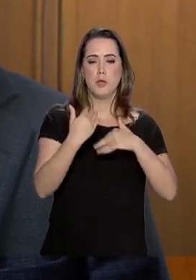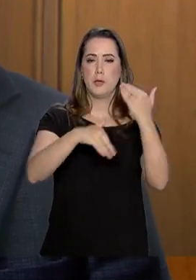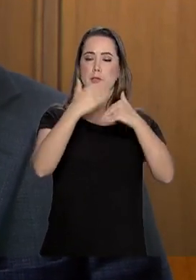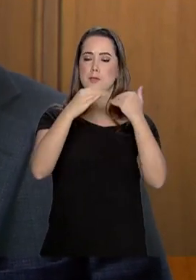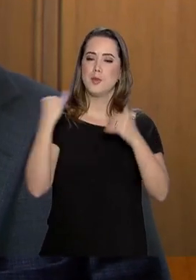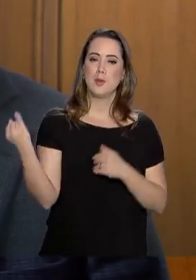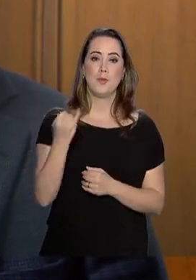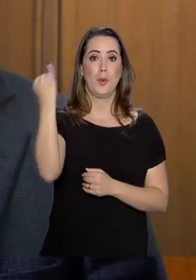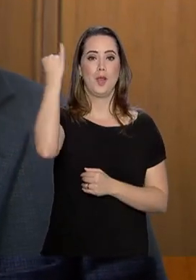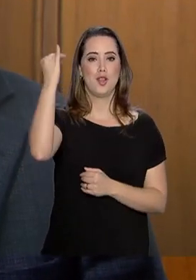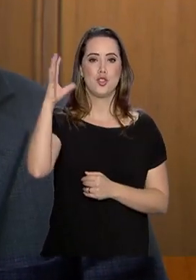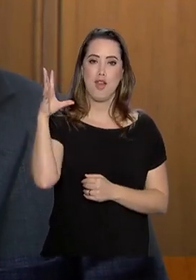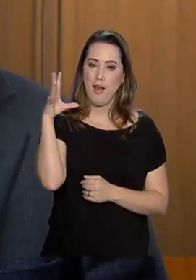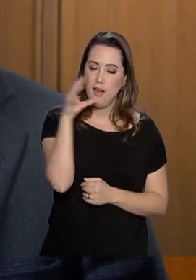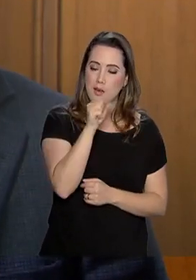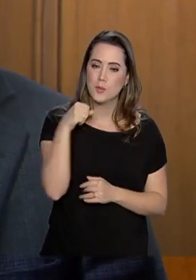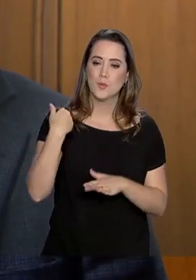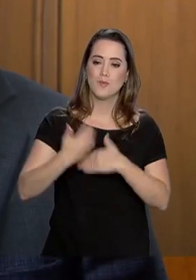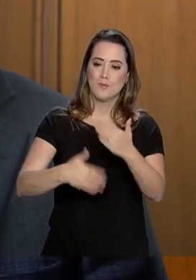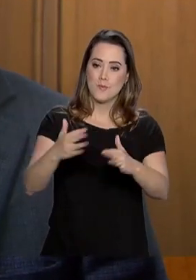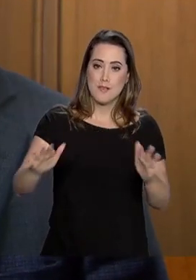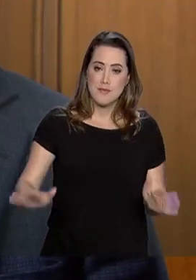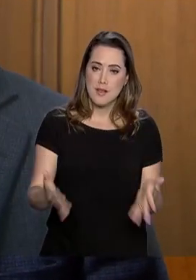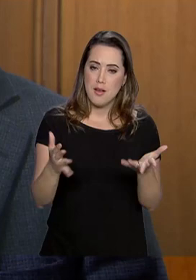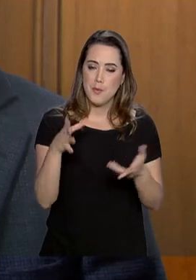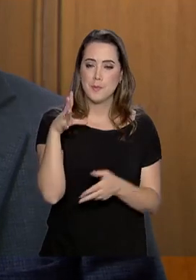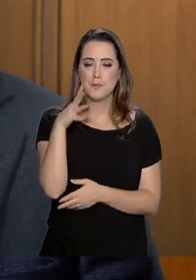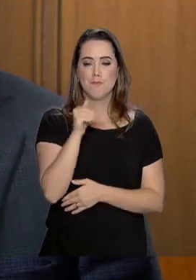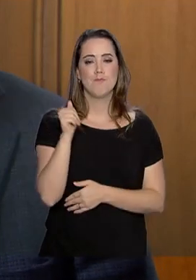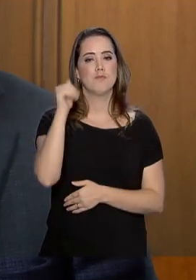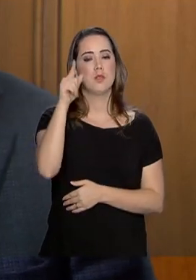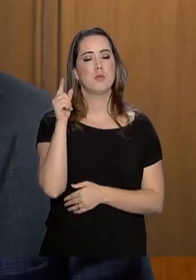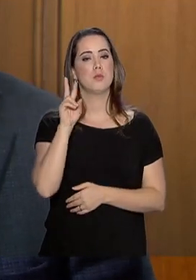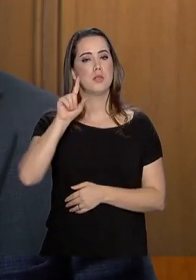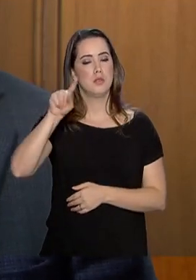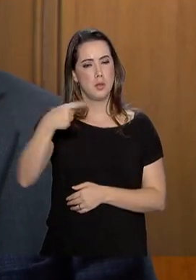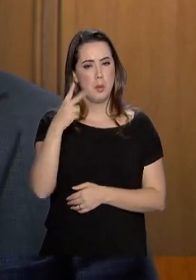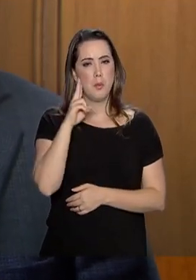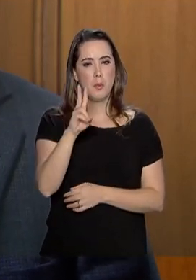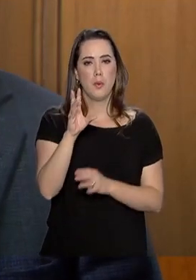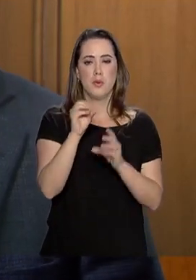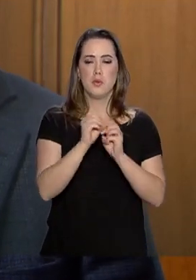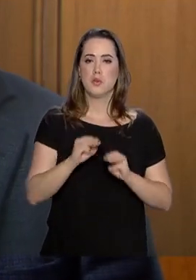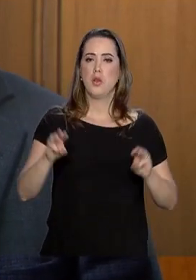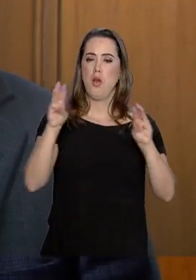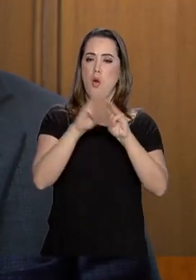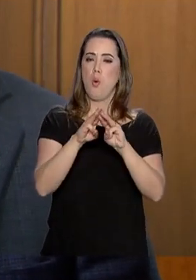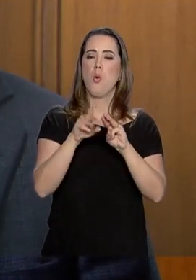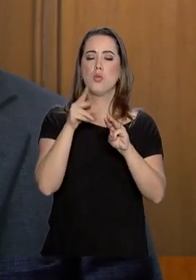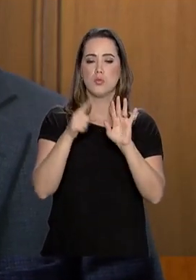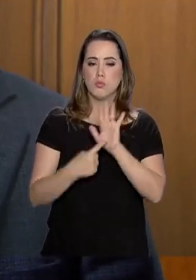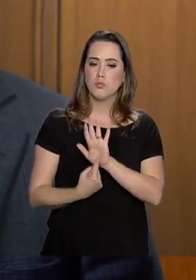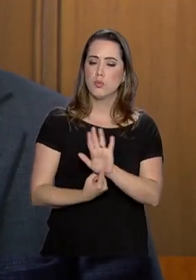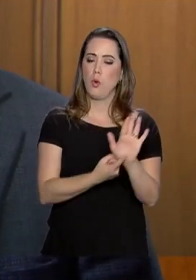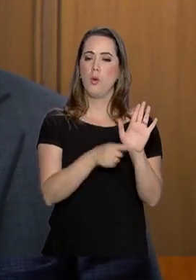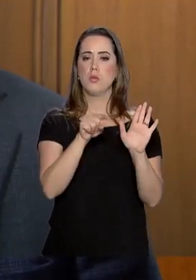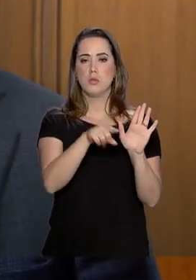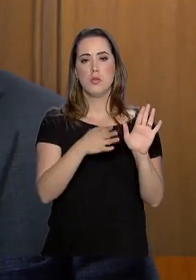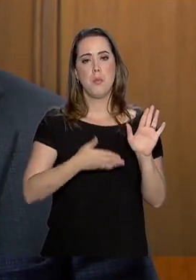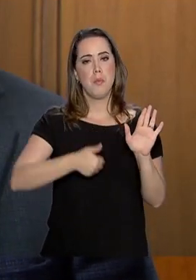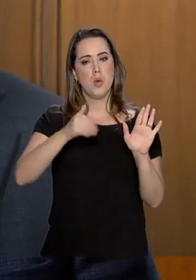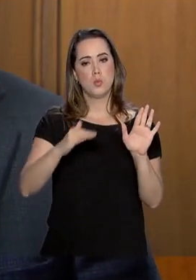crescimento muito rápido e a gente espera acelerar cada vez mais para que no próximo avaliação da ONU a gente já esteja melhor